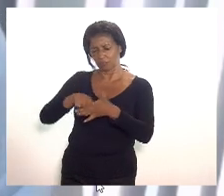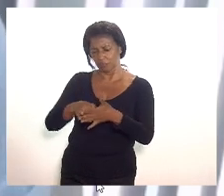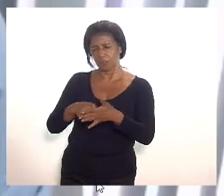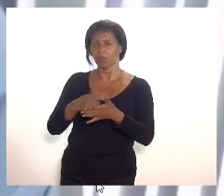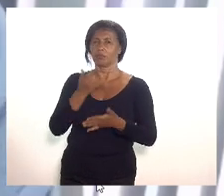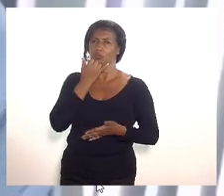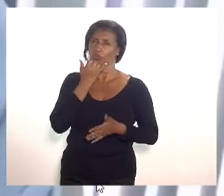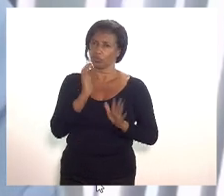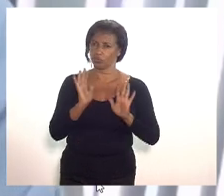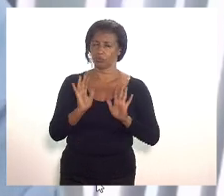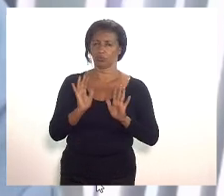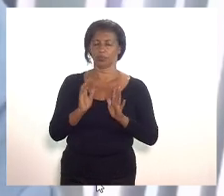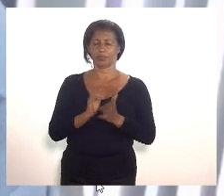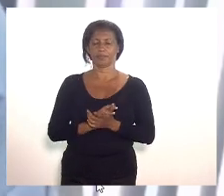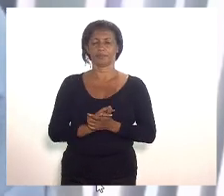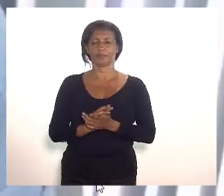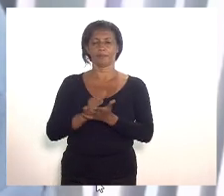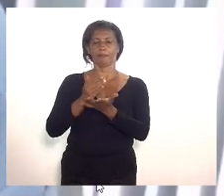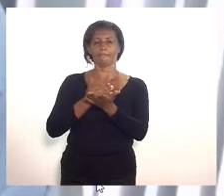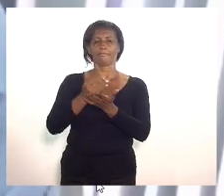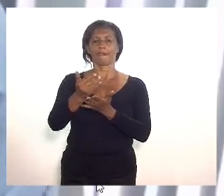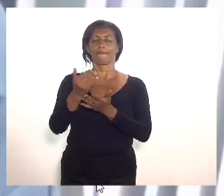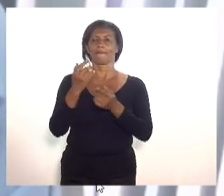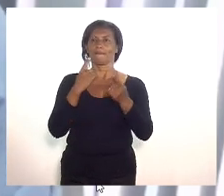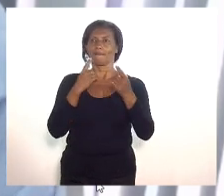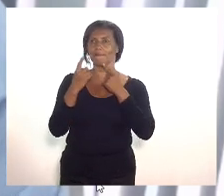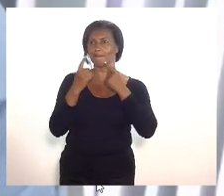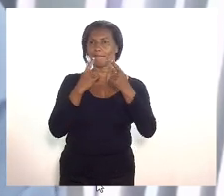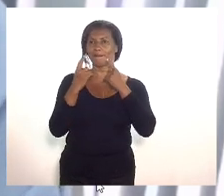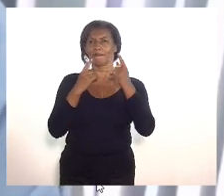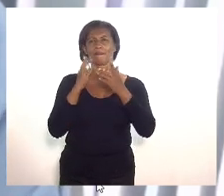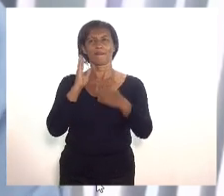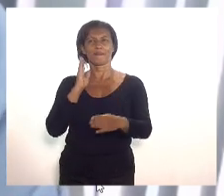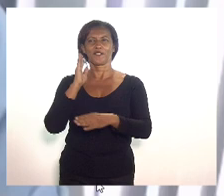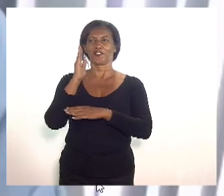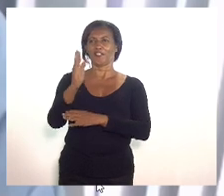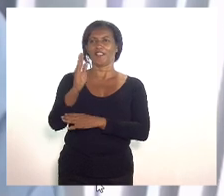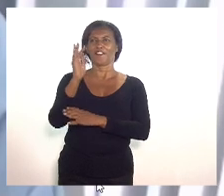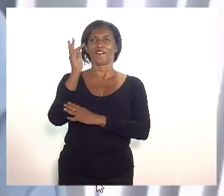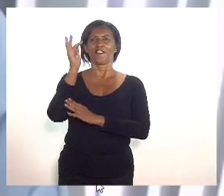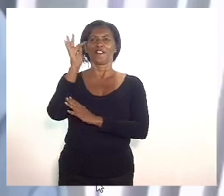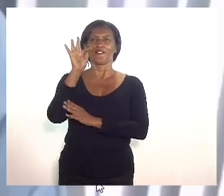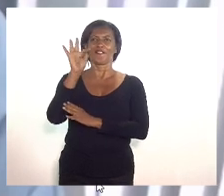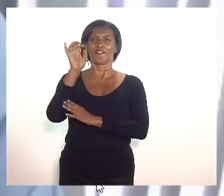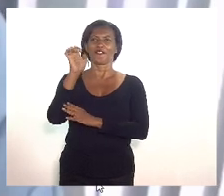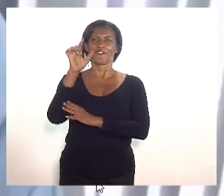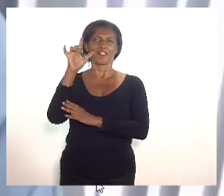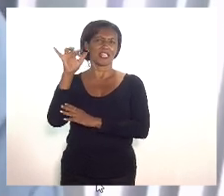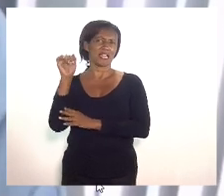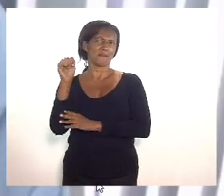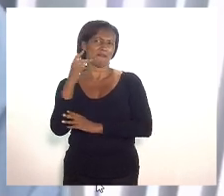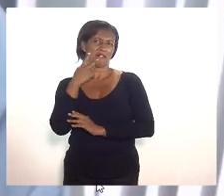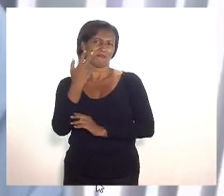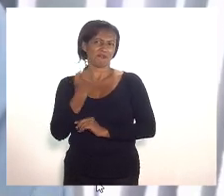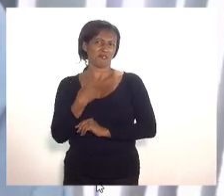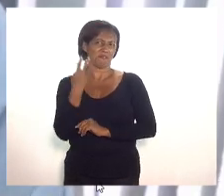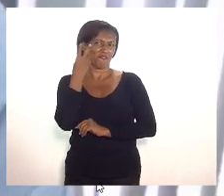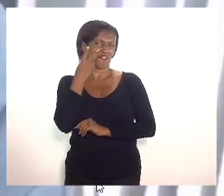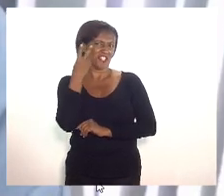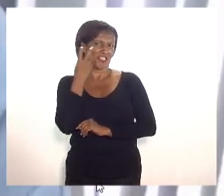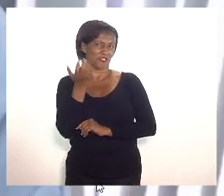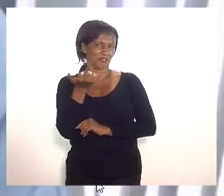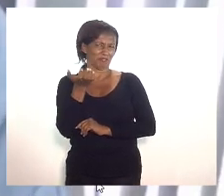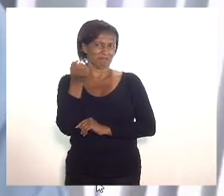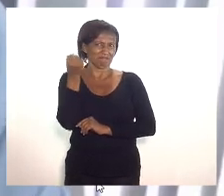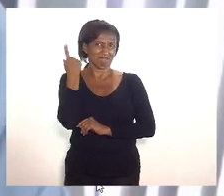e quero começar dialogando direto com o Felipe aliás Felipe você me chamou de vereador eu adorei eu tenho boas